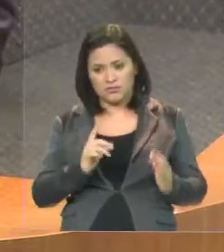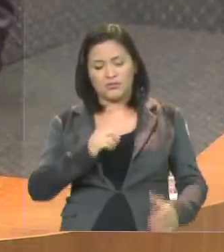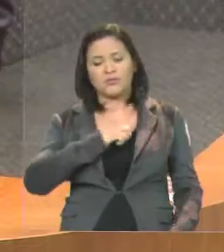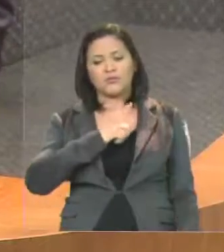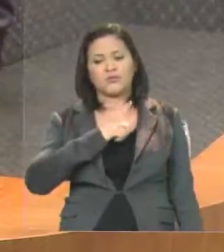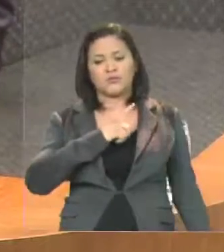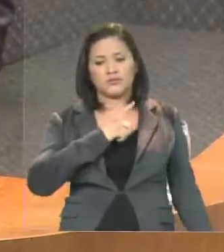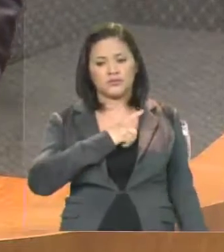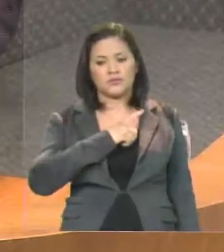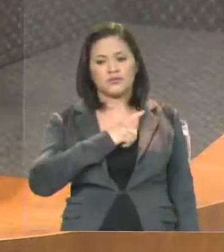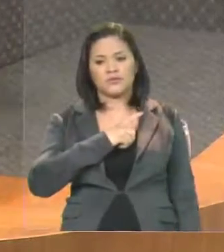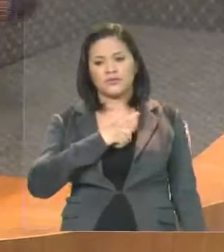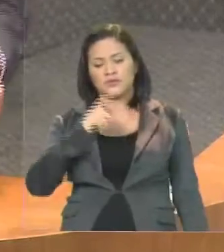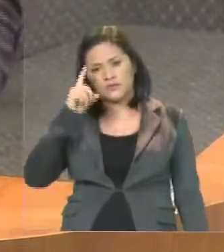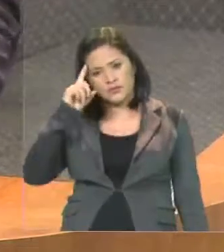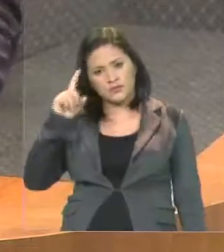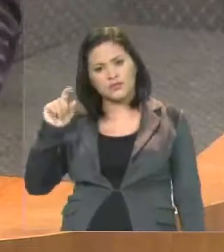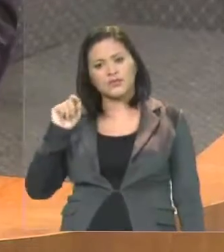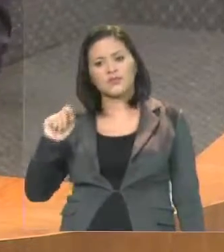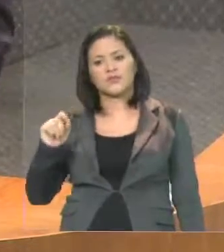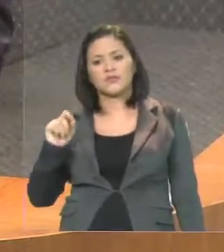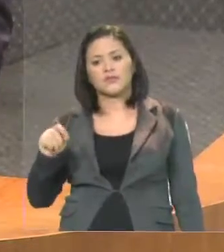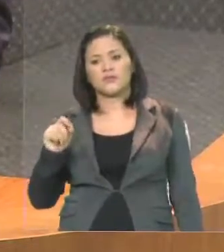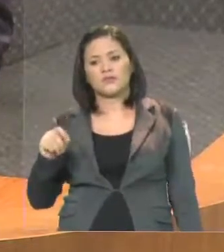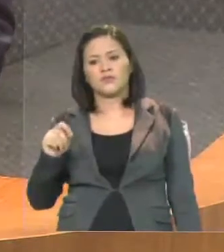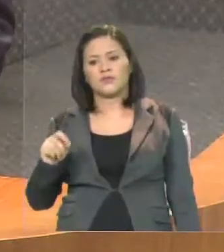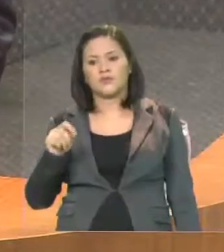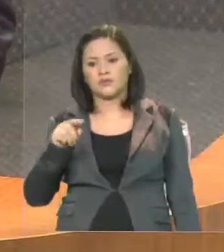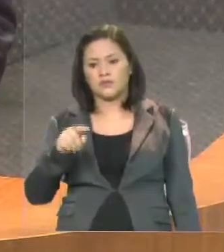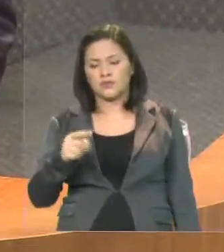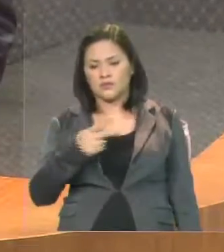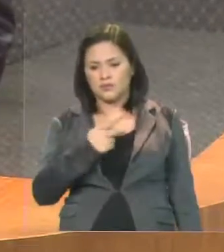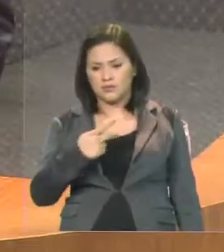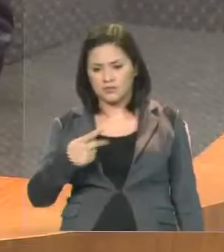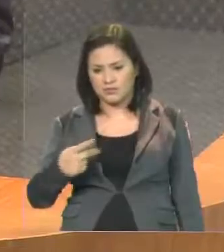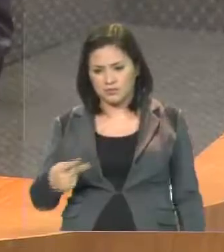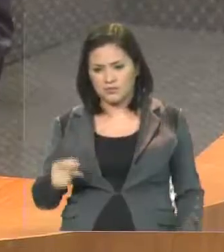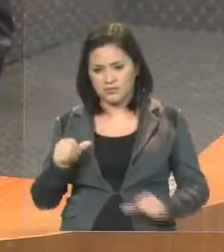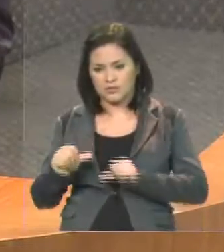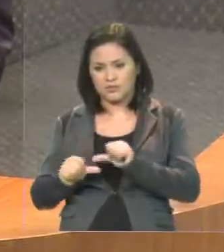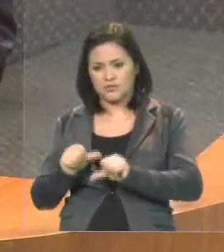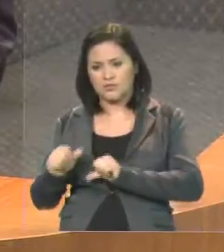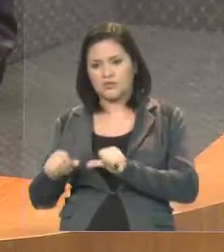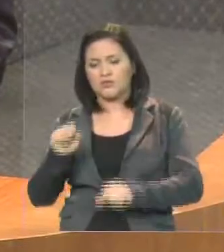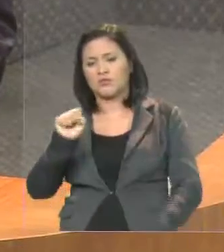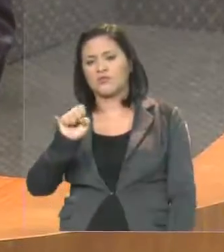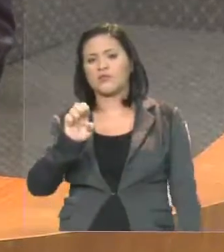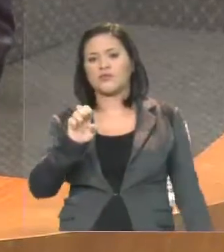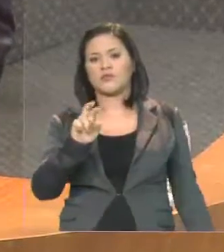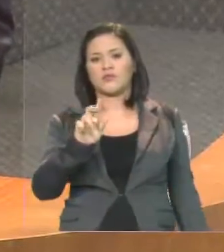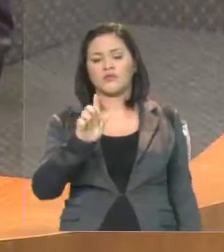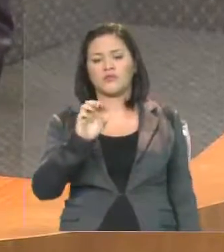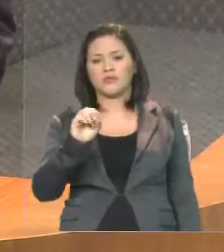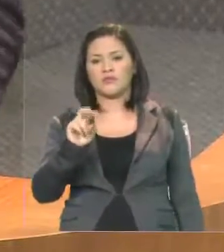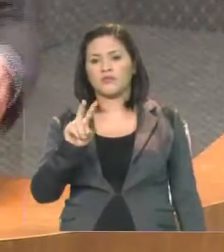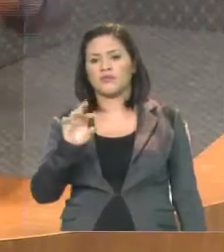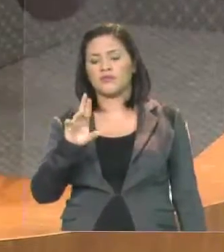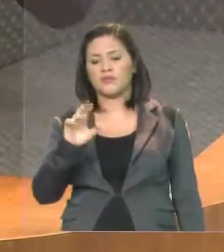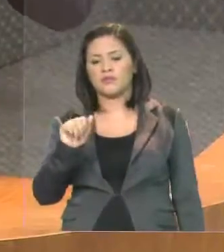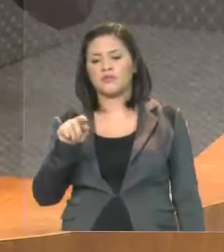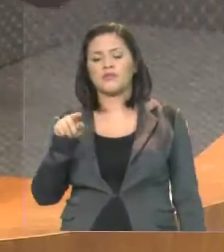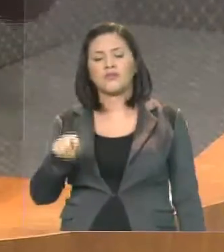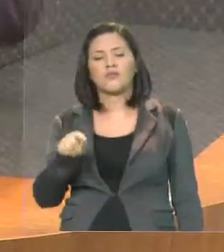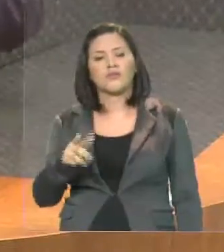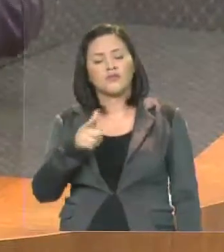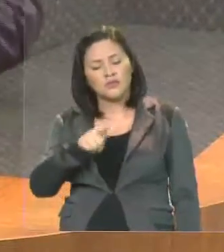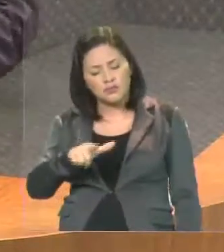como presidente do meu partido e entrar o Sérgio Vieira, ele também, creio, irá seguir os mesmos ditames e as mesmas orientações,